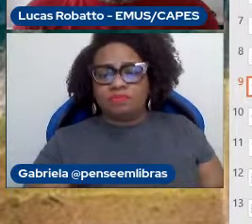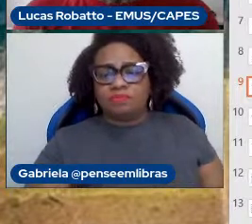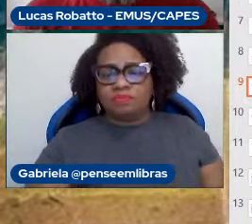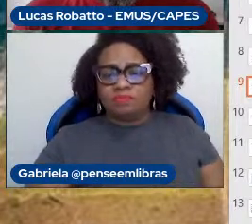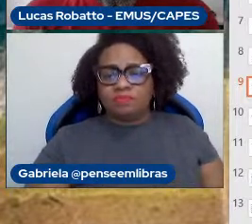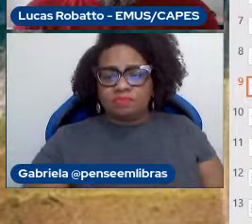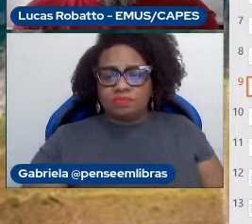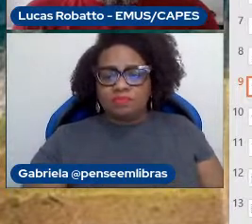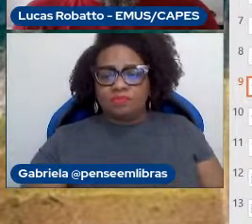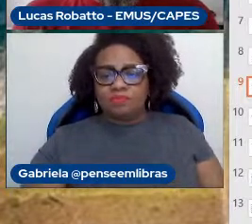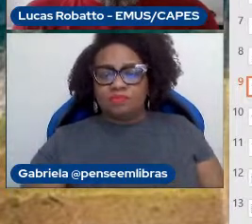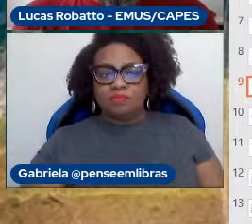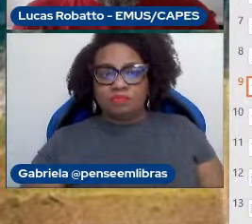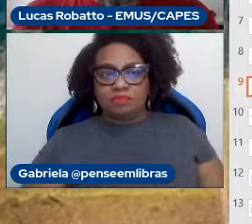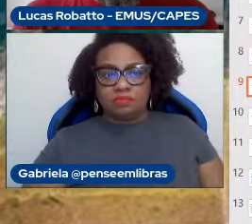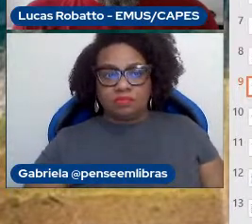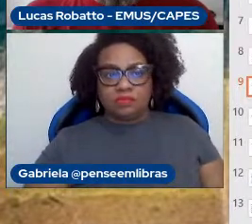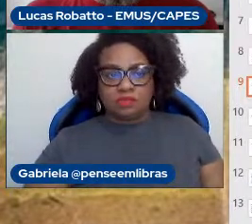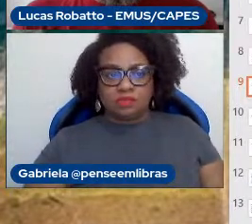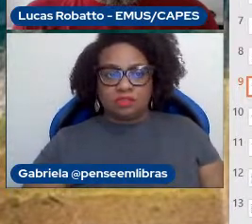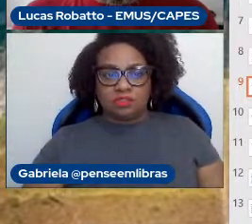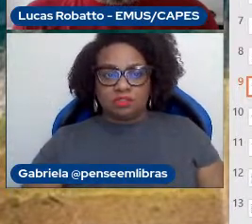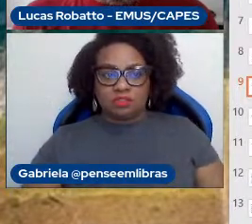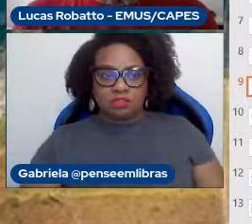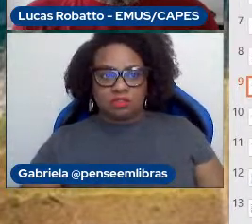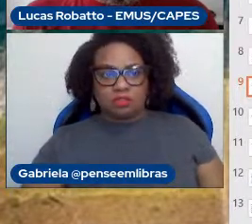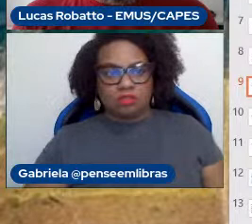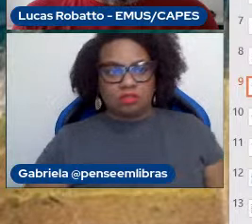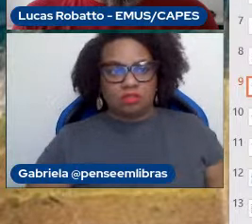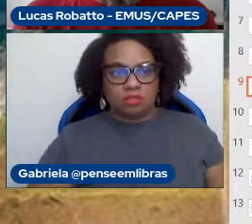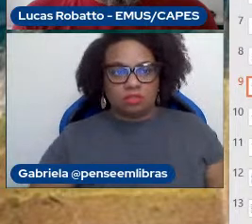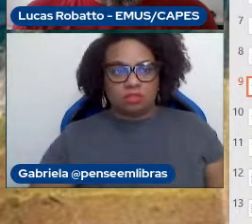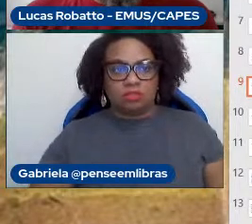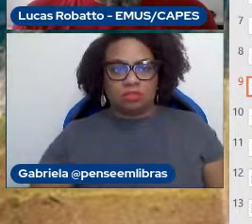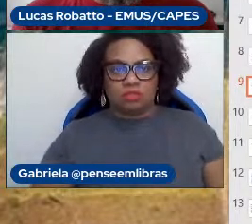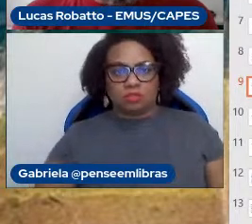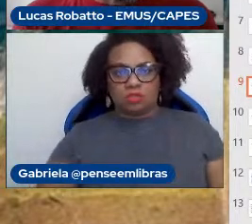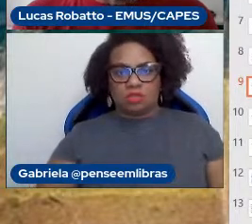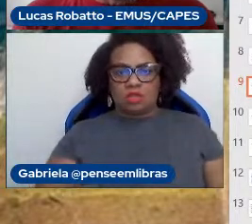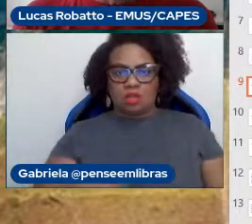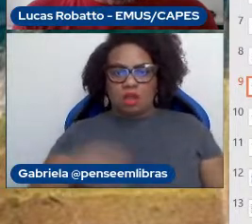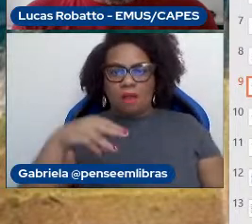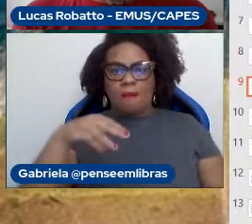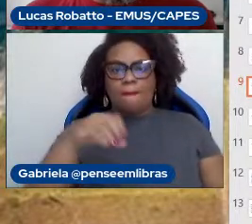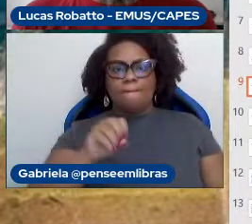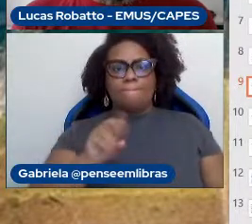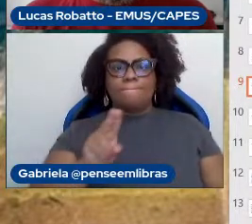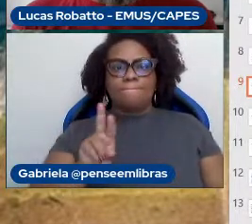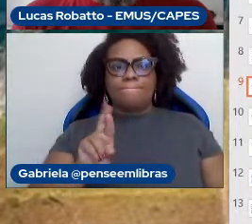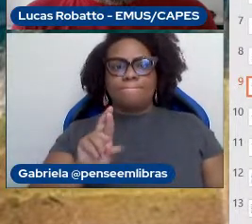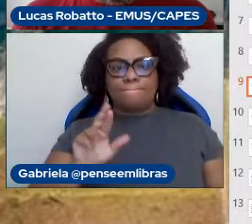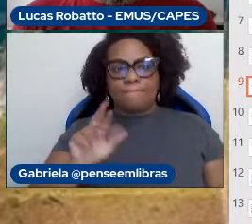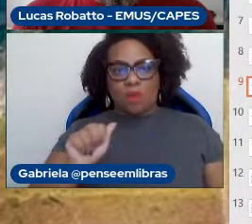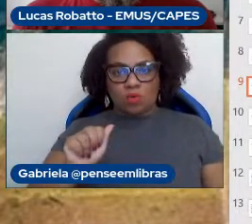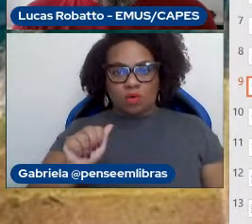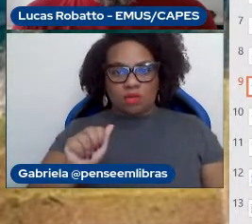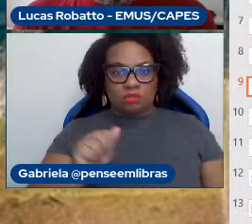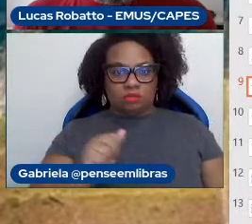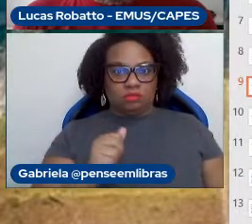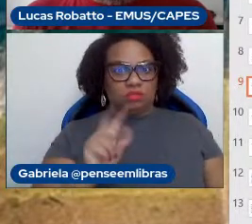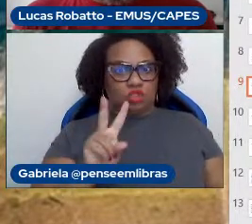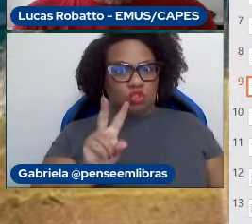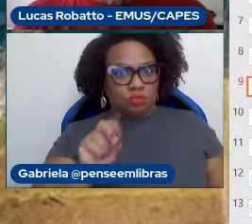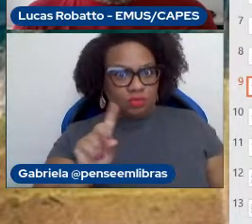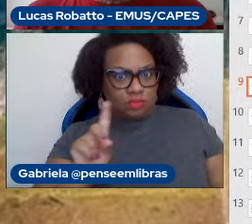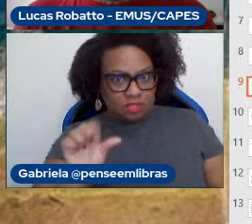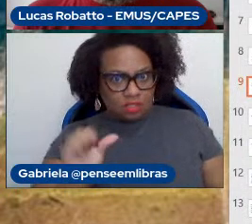o estudo da Ana Moura de 2016 mostra um quadro muito preocupante